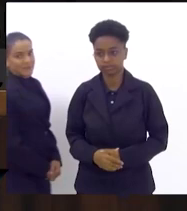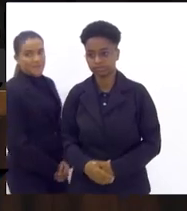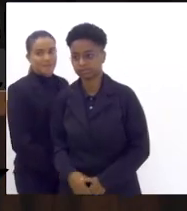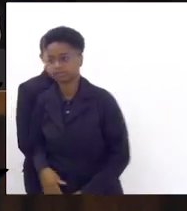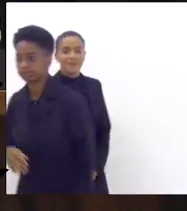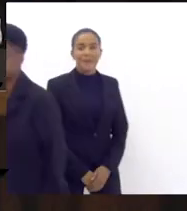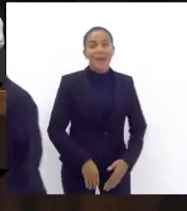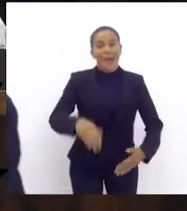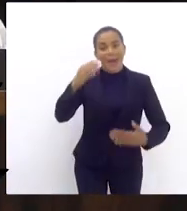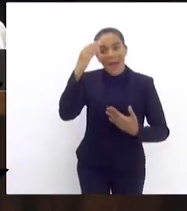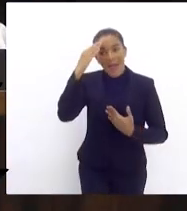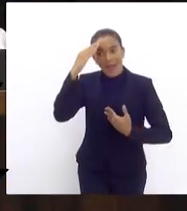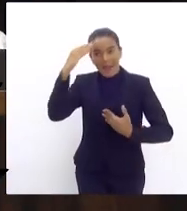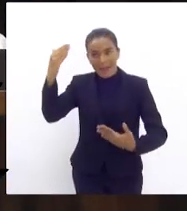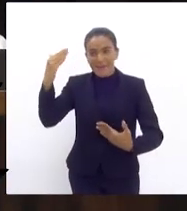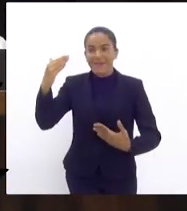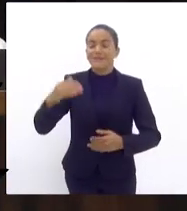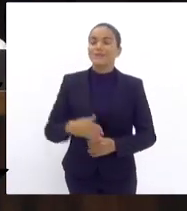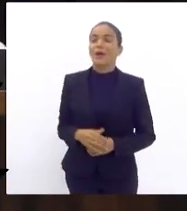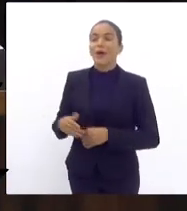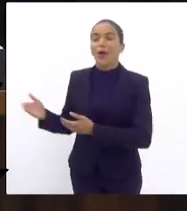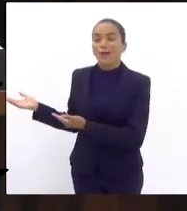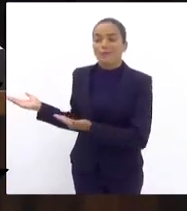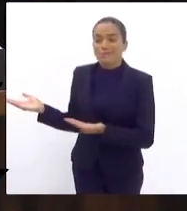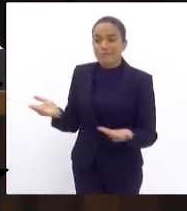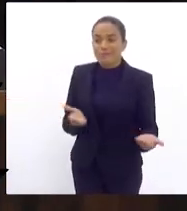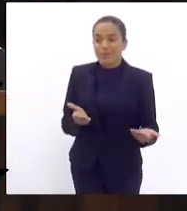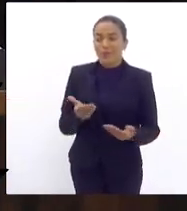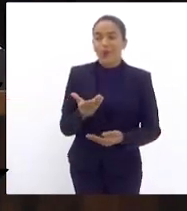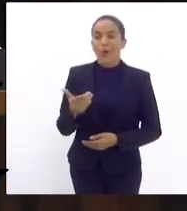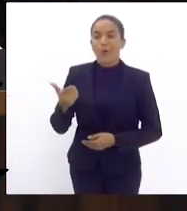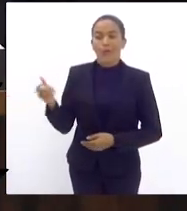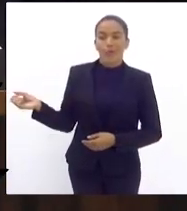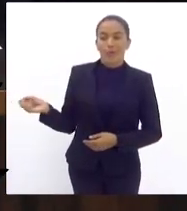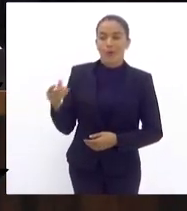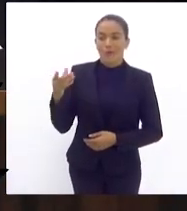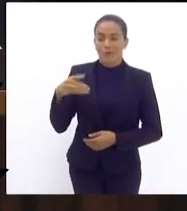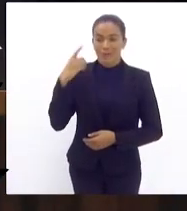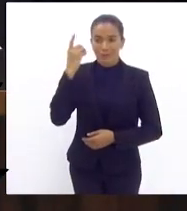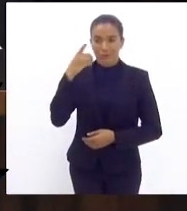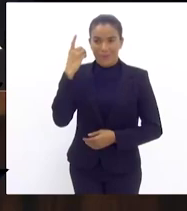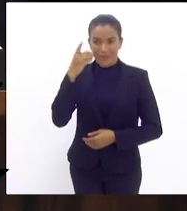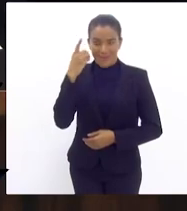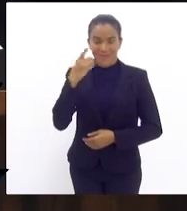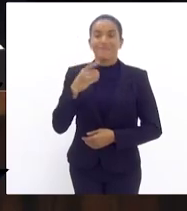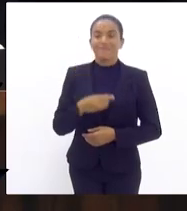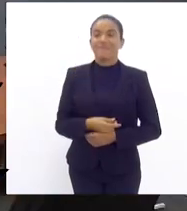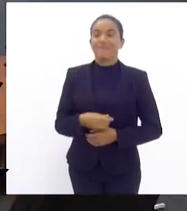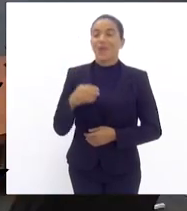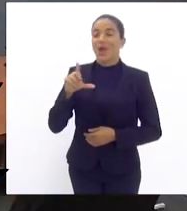Sérgio Fernandes chama a próxima oradora inscrita deputada nobre deputada Lucinha